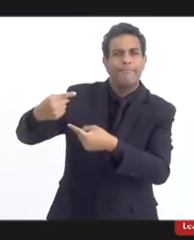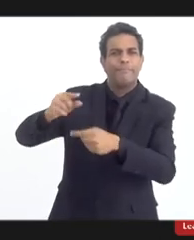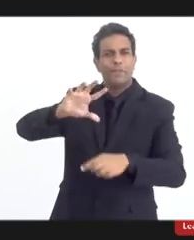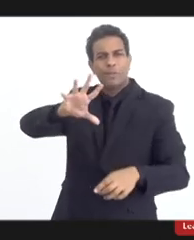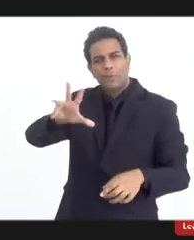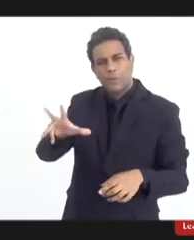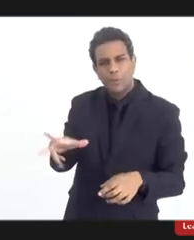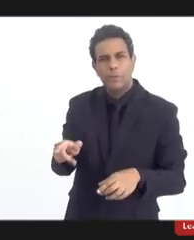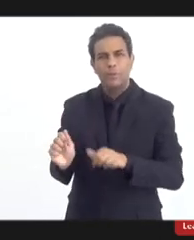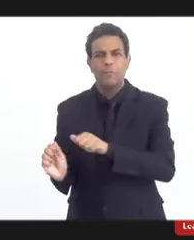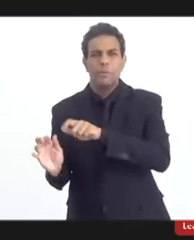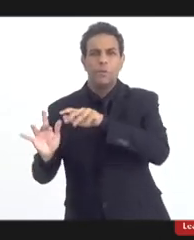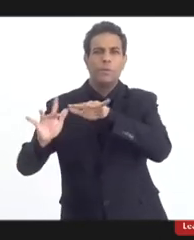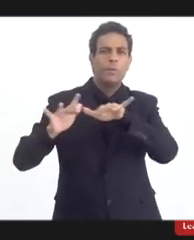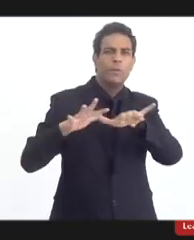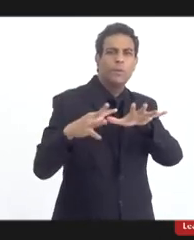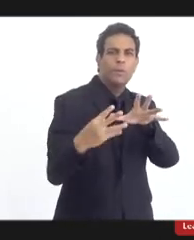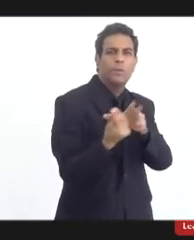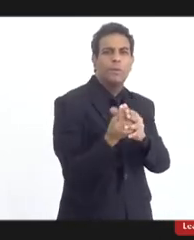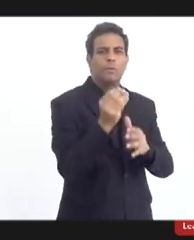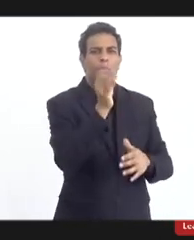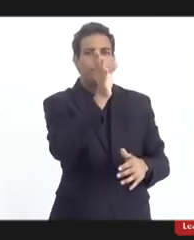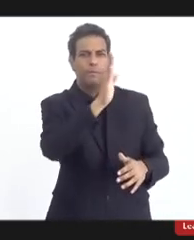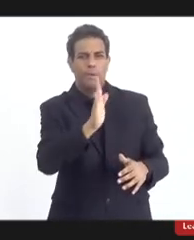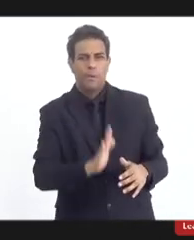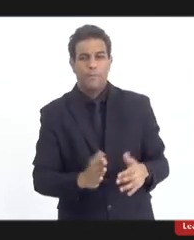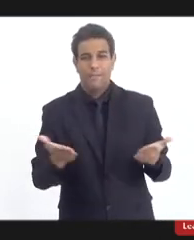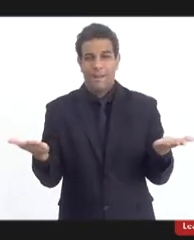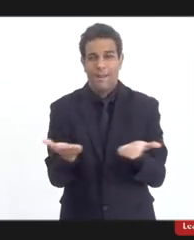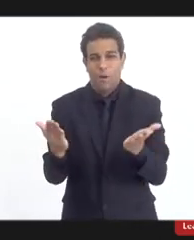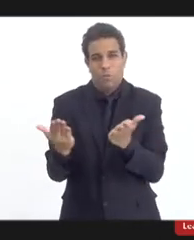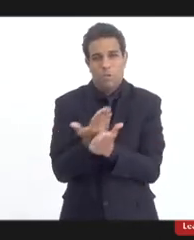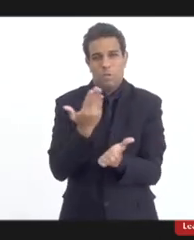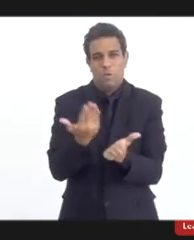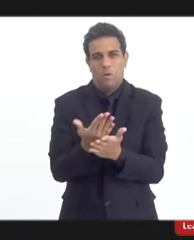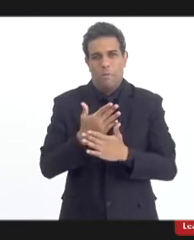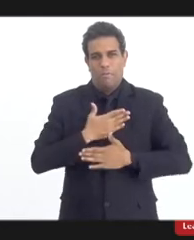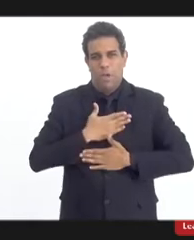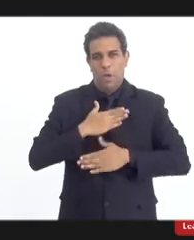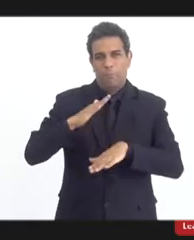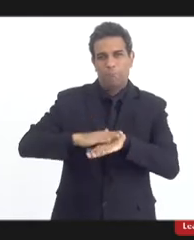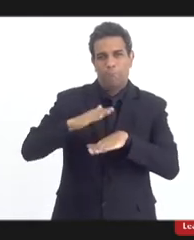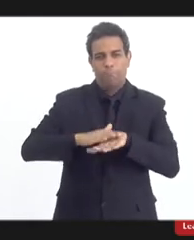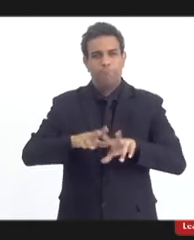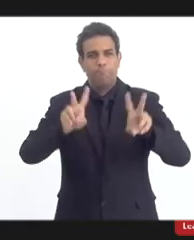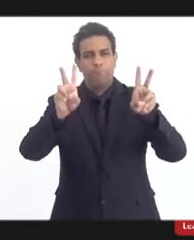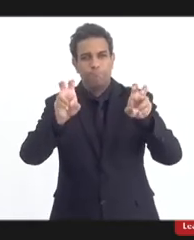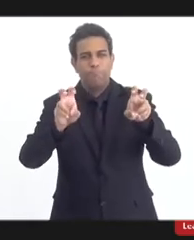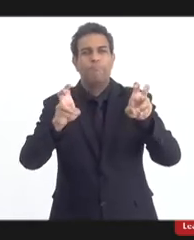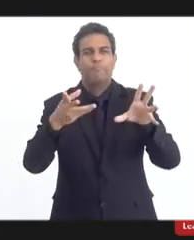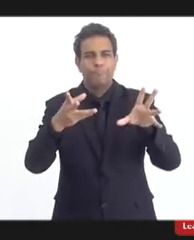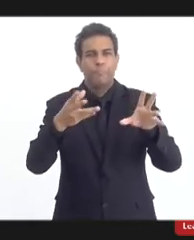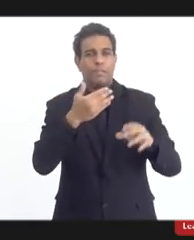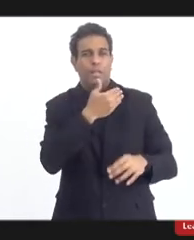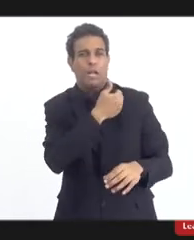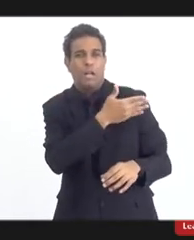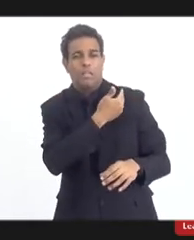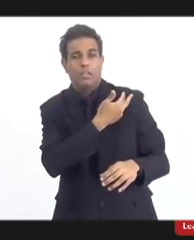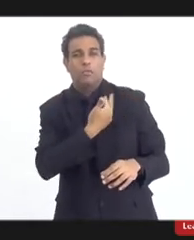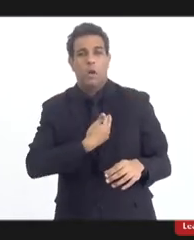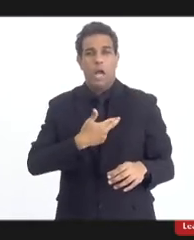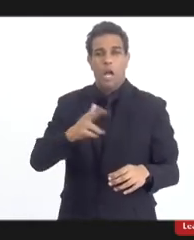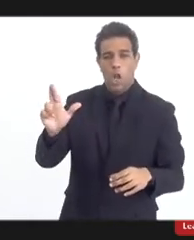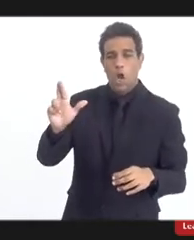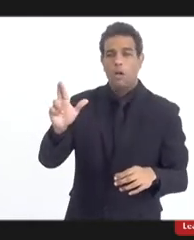no Brasil. É por isso que estou lançando um livro agora intitulado Racismo Religioso, porque